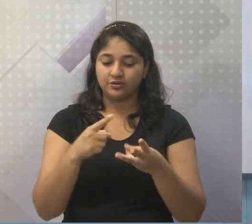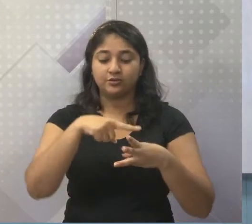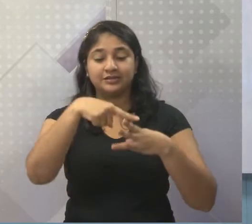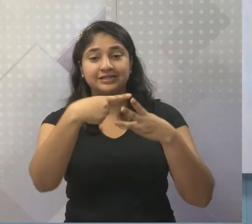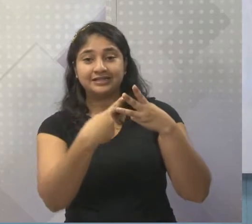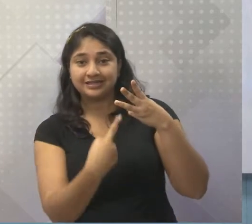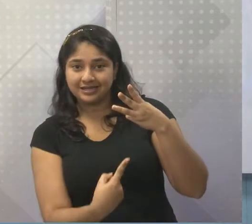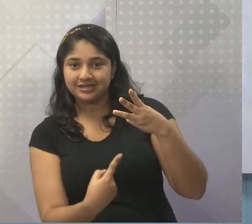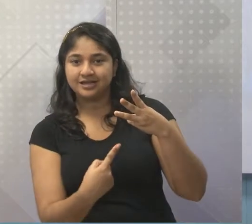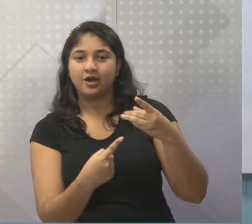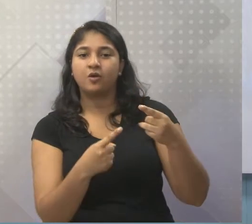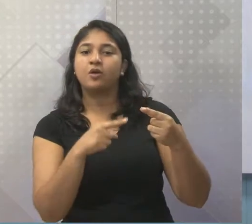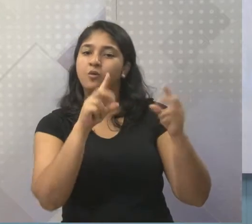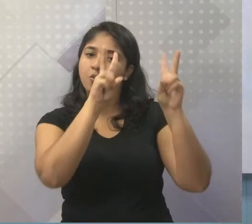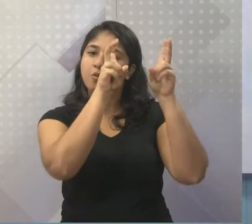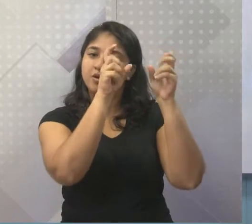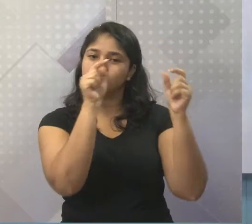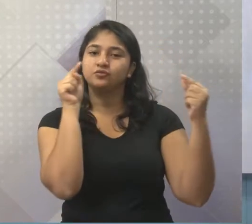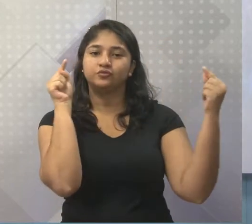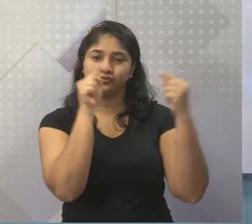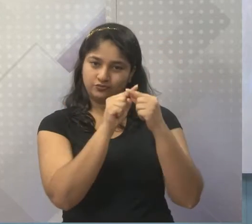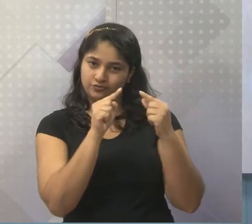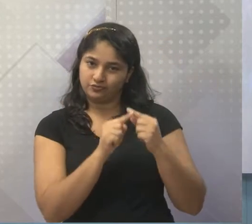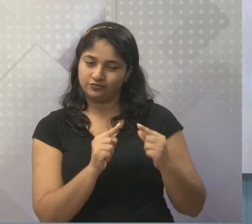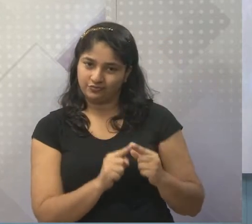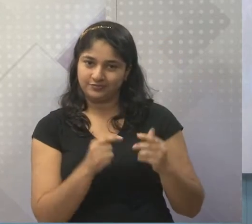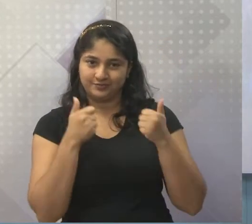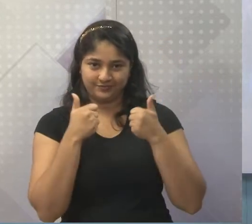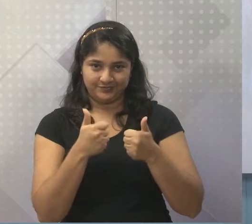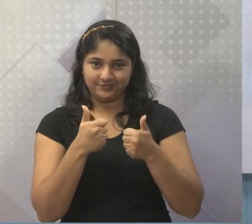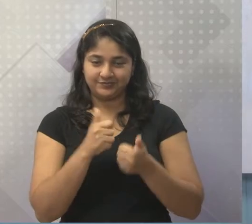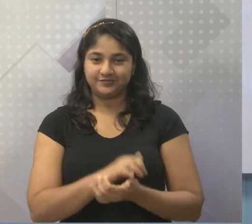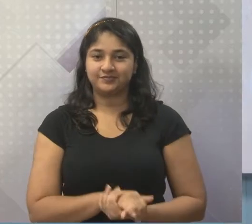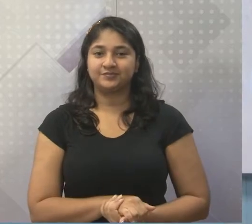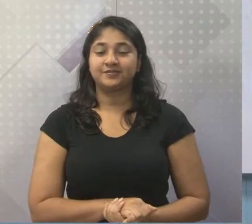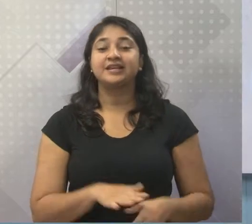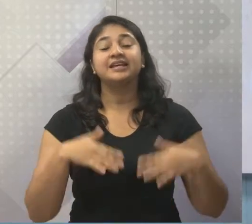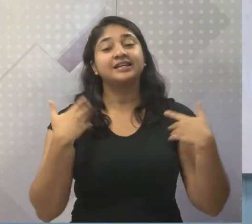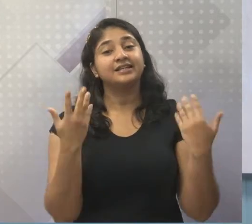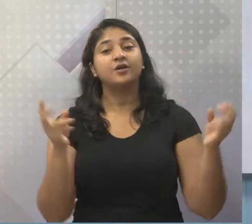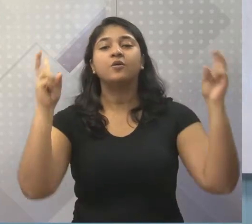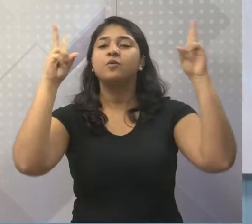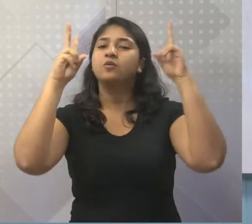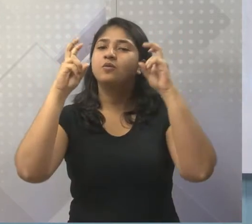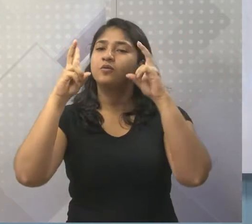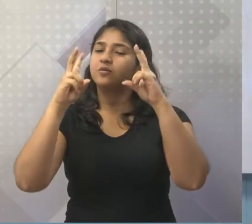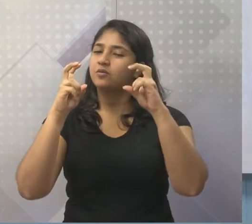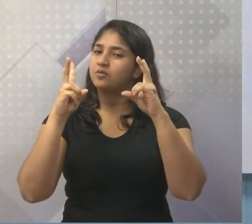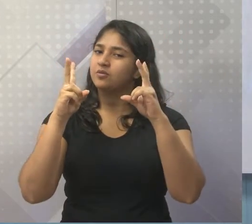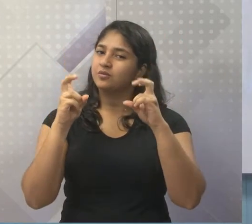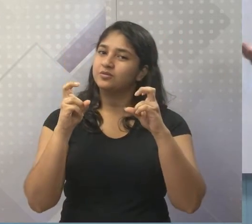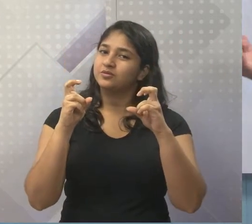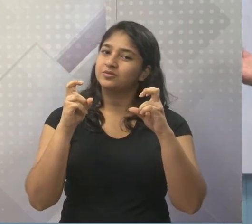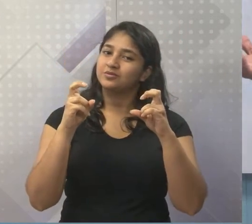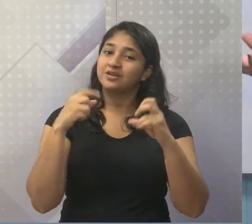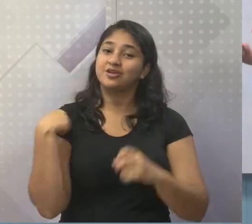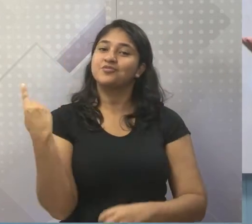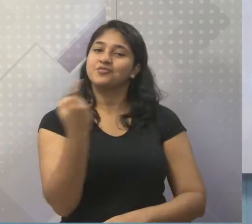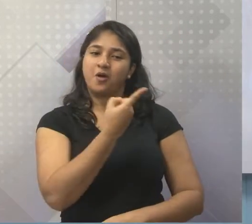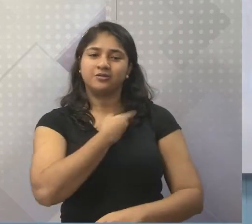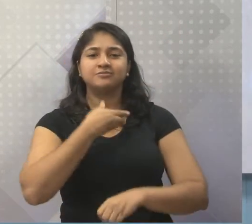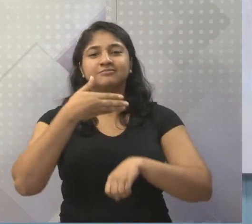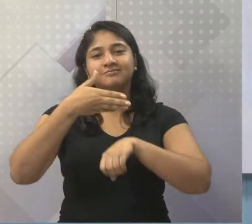três aulas relacionadas ao assunto, tá bom? Então é um assunto onde a gente vai, onde a gente faz parte,